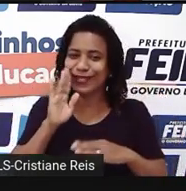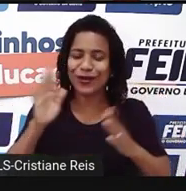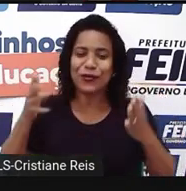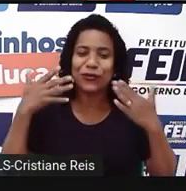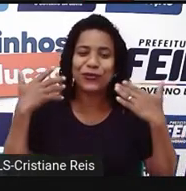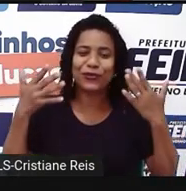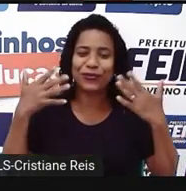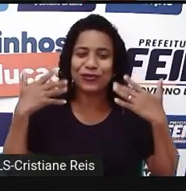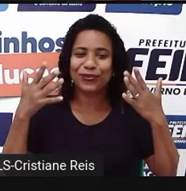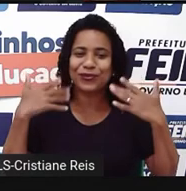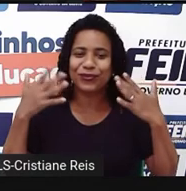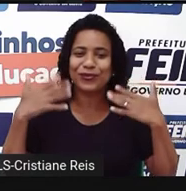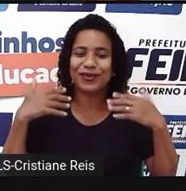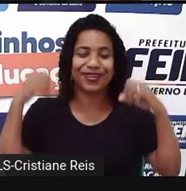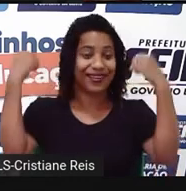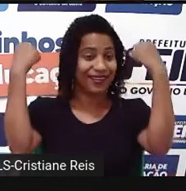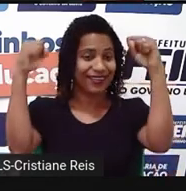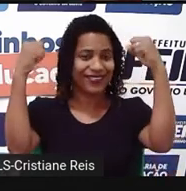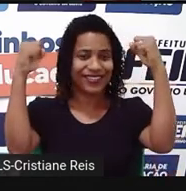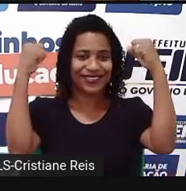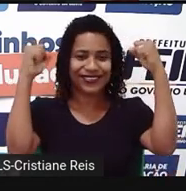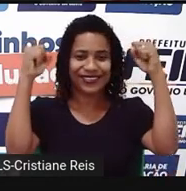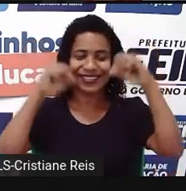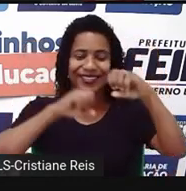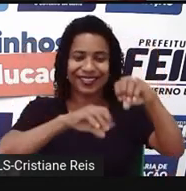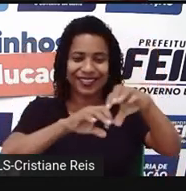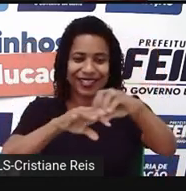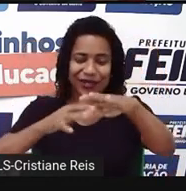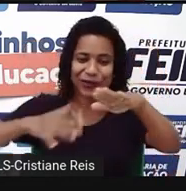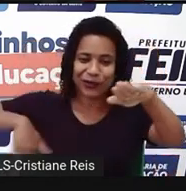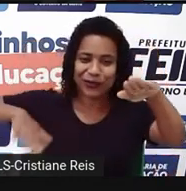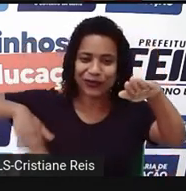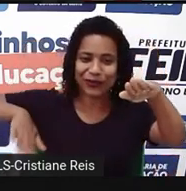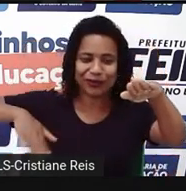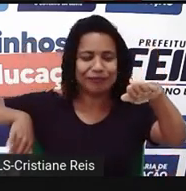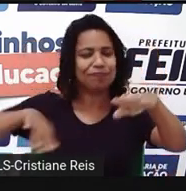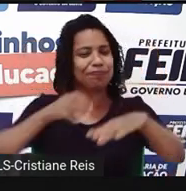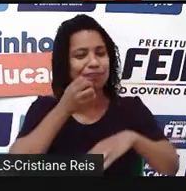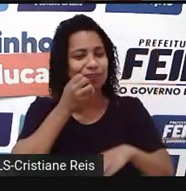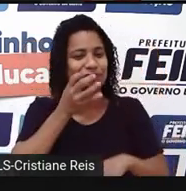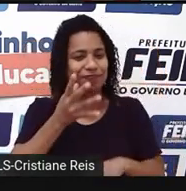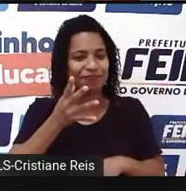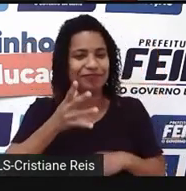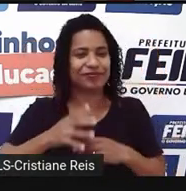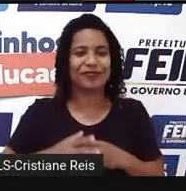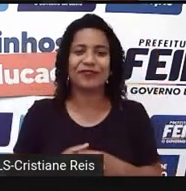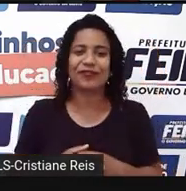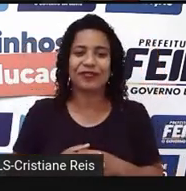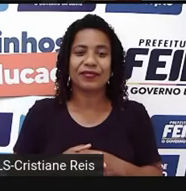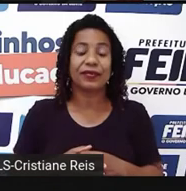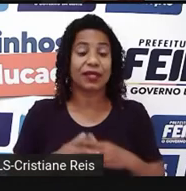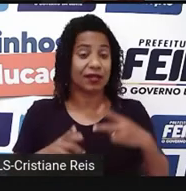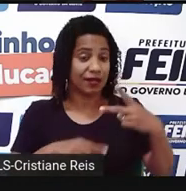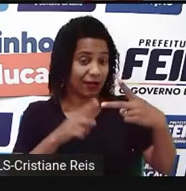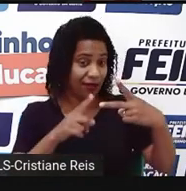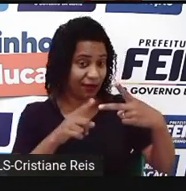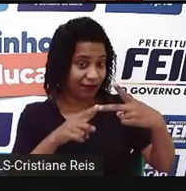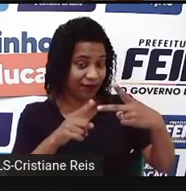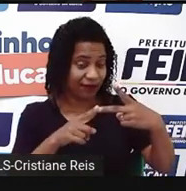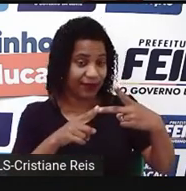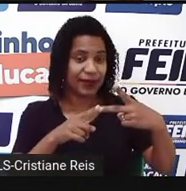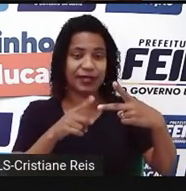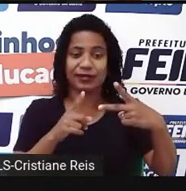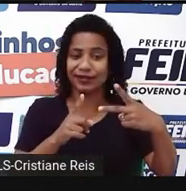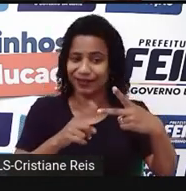terá aulas de educação física na piscina. Número 2. Se o tema que eu escolher for My